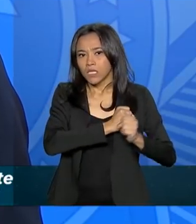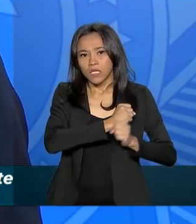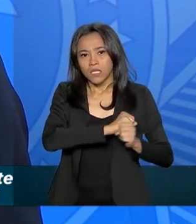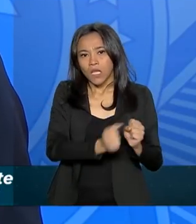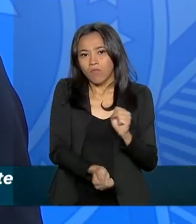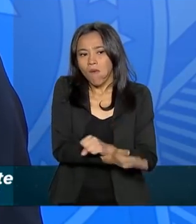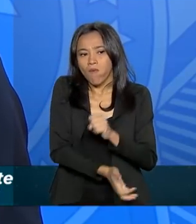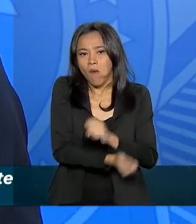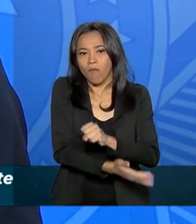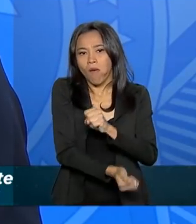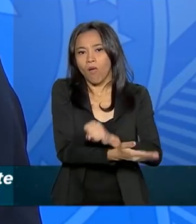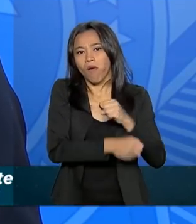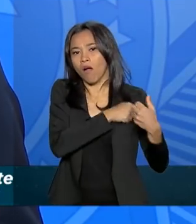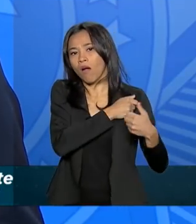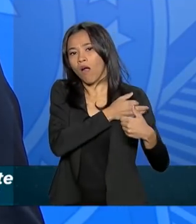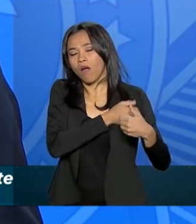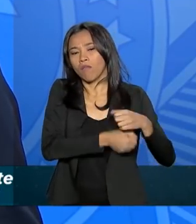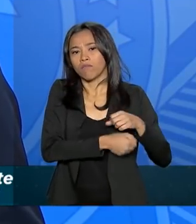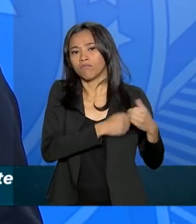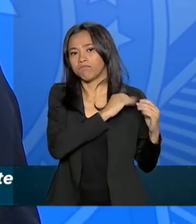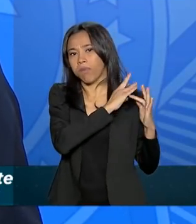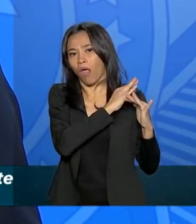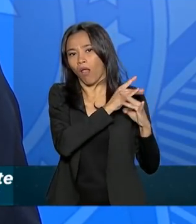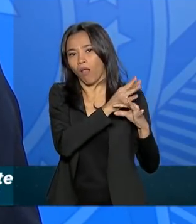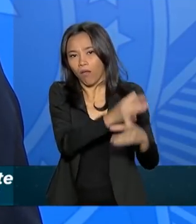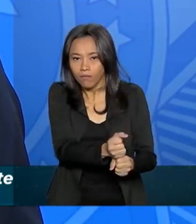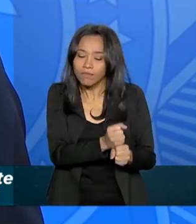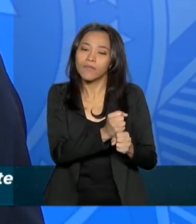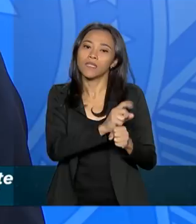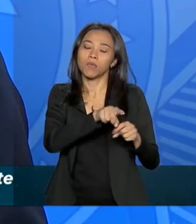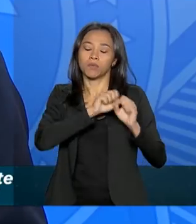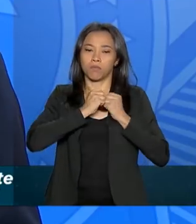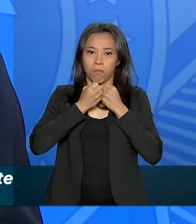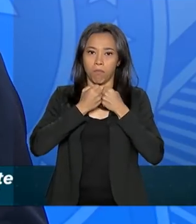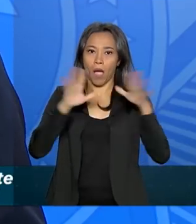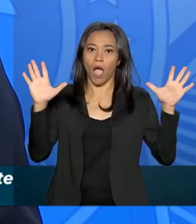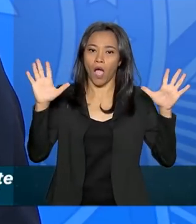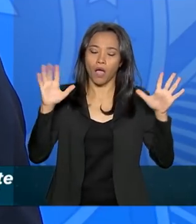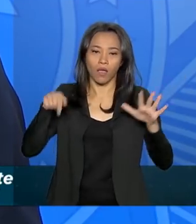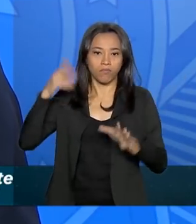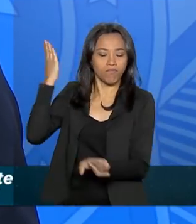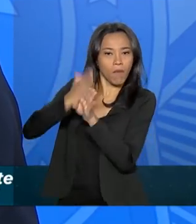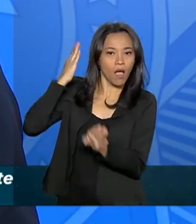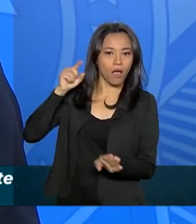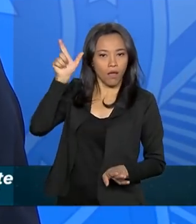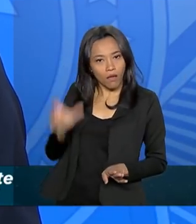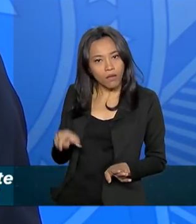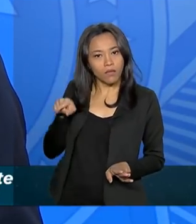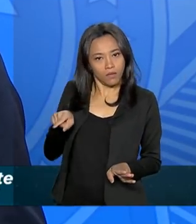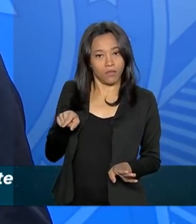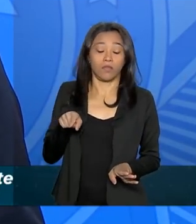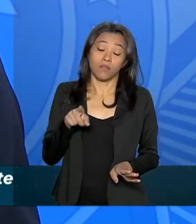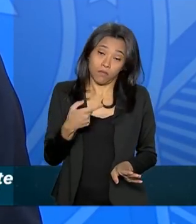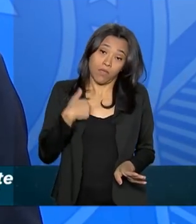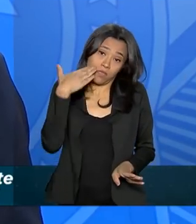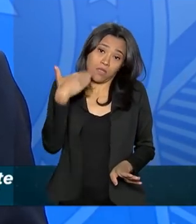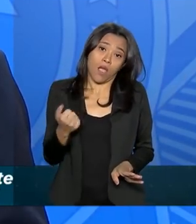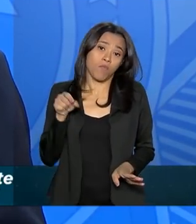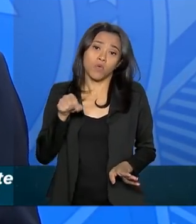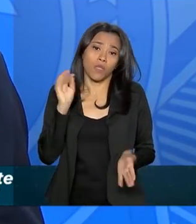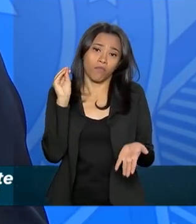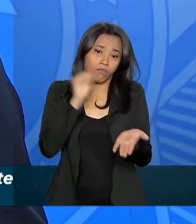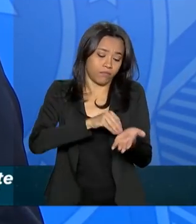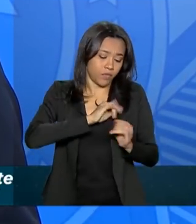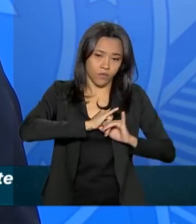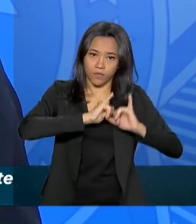corrupção. Agora, os vazamentos em si, ninguém tem certeza da fidelidade do que está publicado ali.